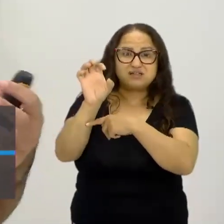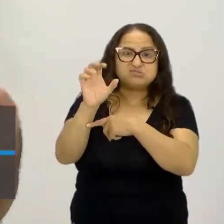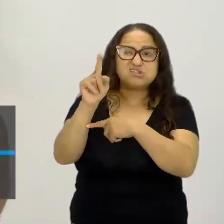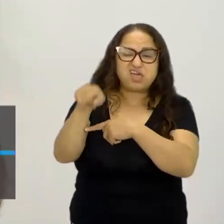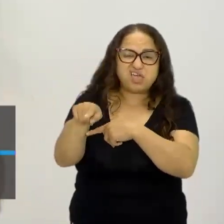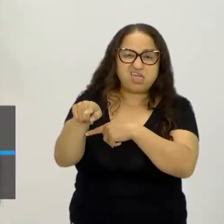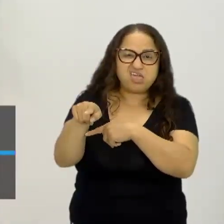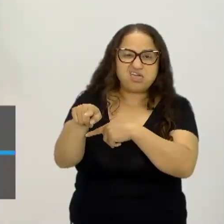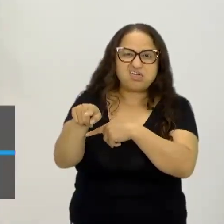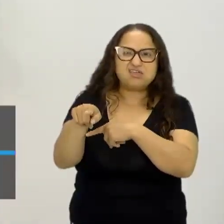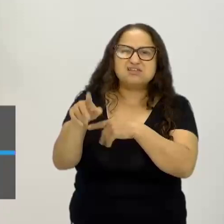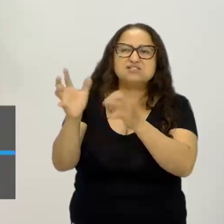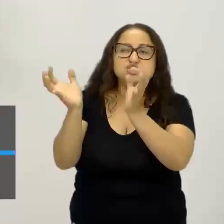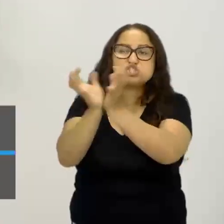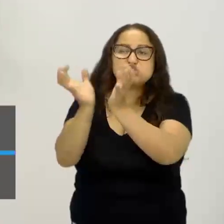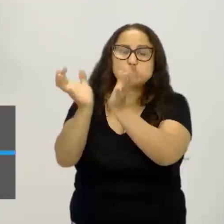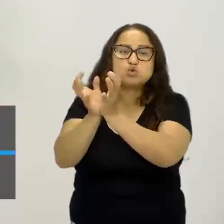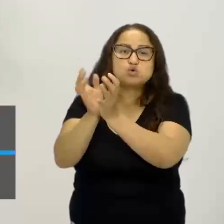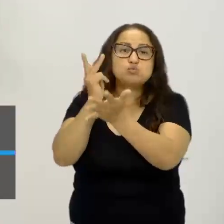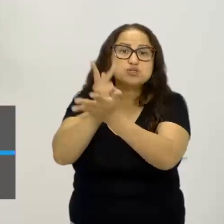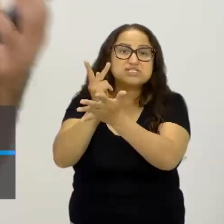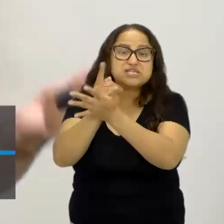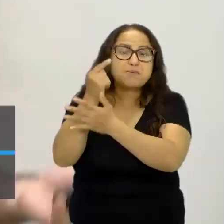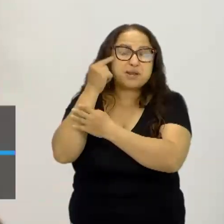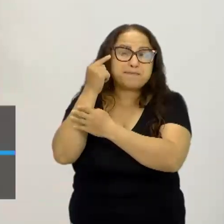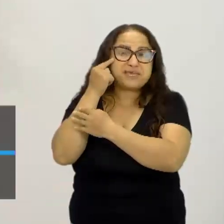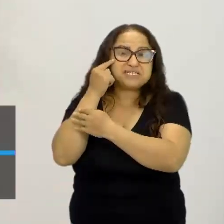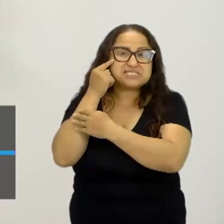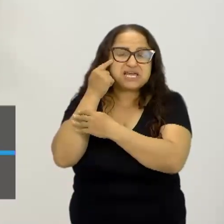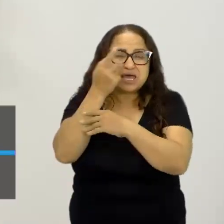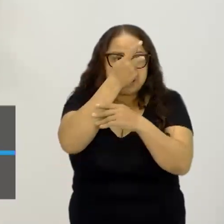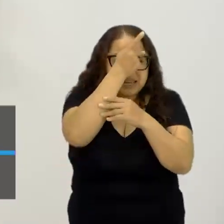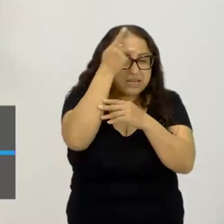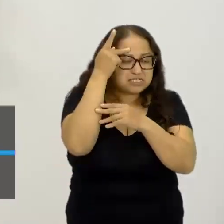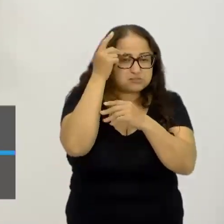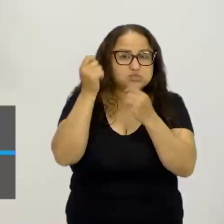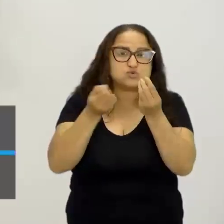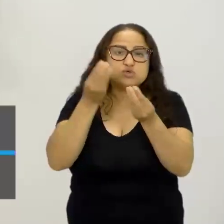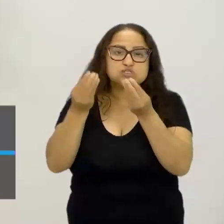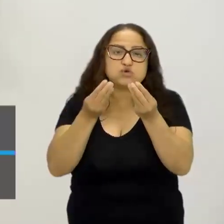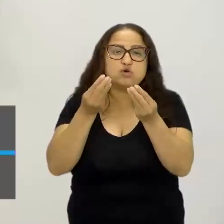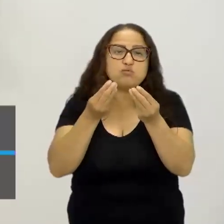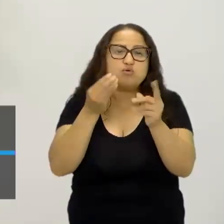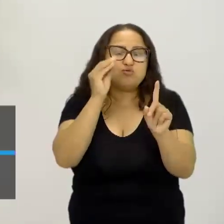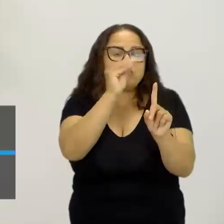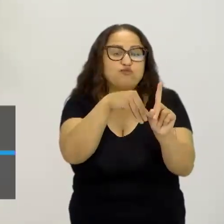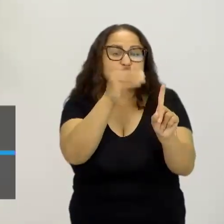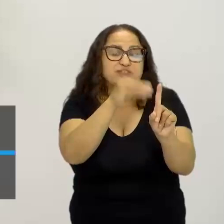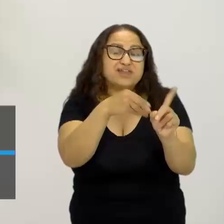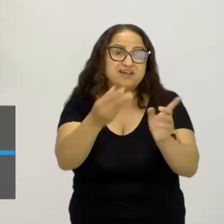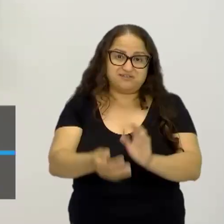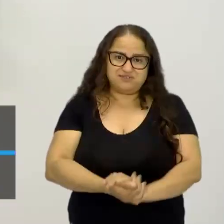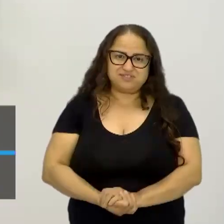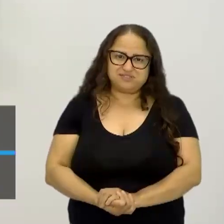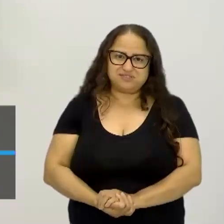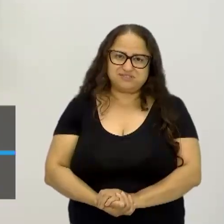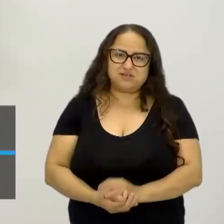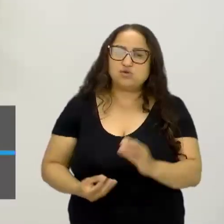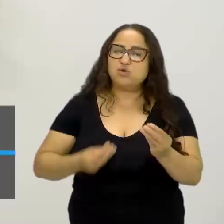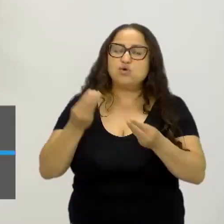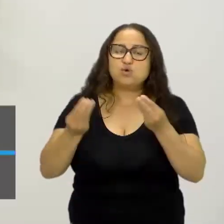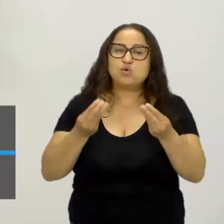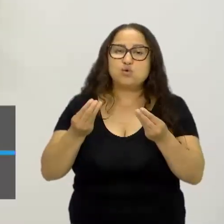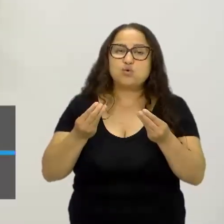pessoas fossem intimidadas, né. Eu estou falando do Leviatã aqui, do Thomas Hobbes, né. Como que esse Estado, pelo medo,